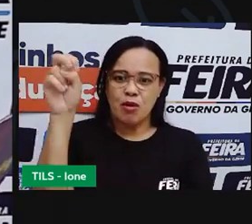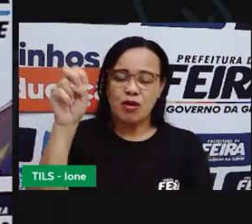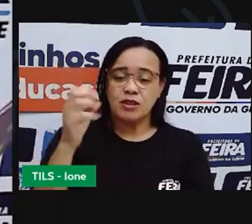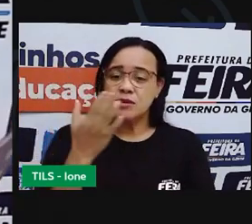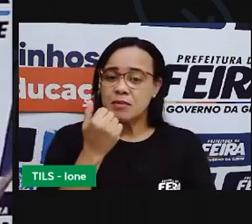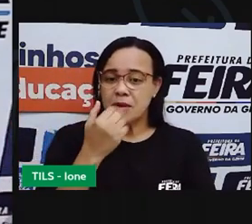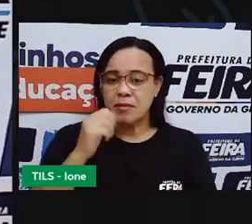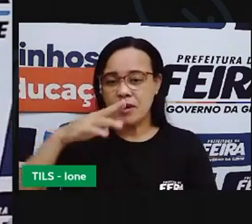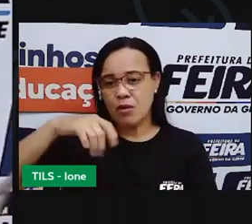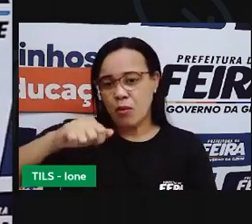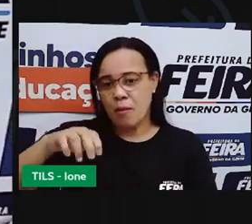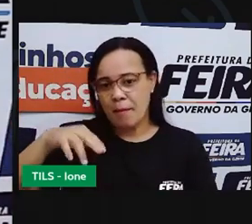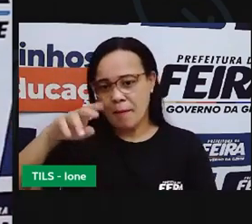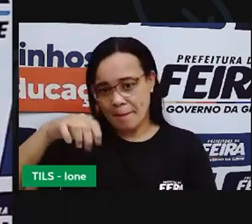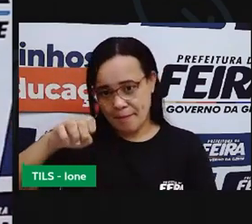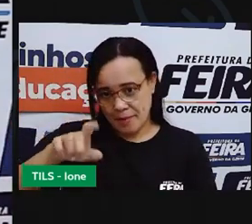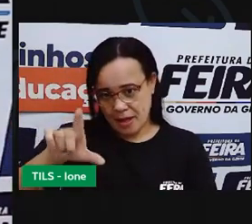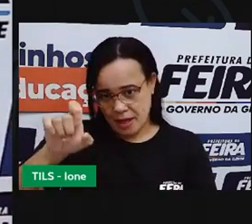bebeu Mel No pote